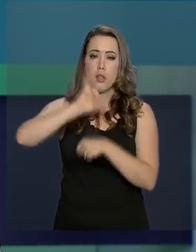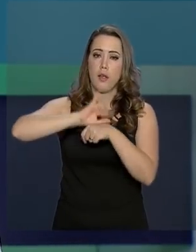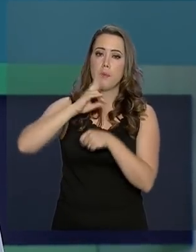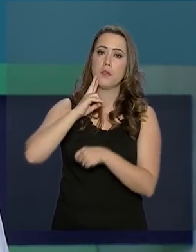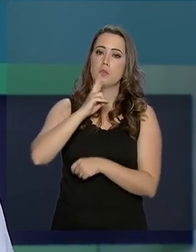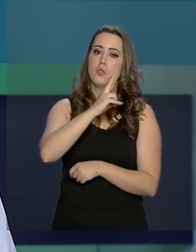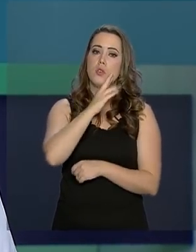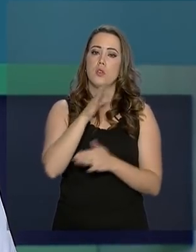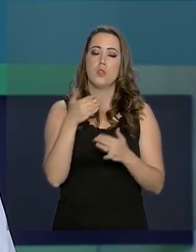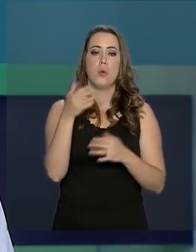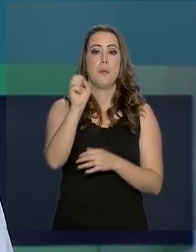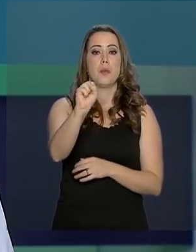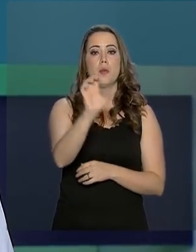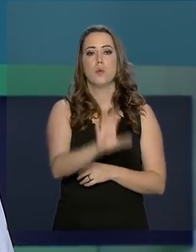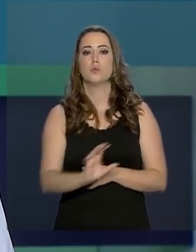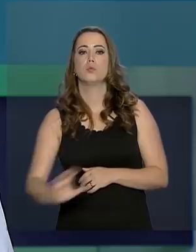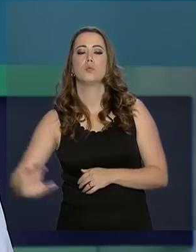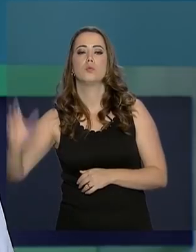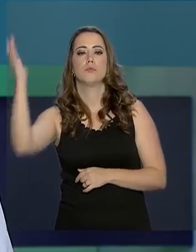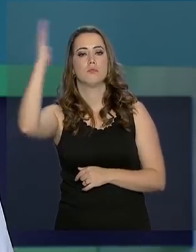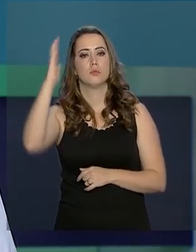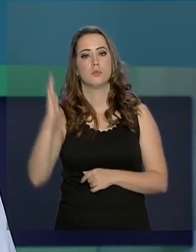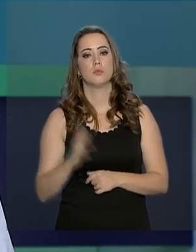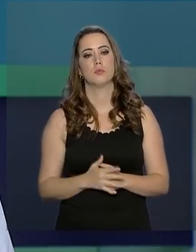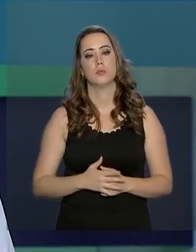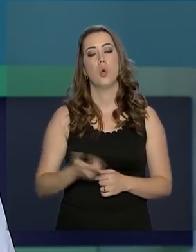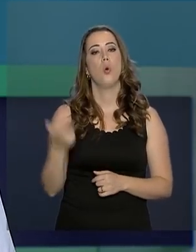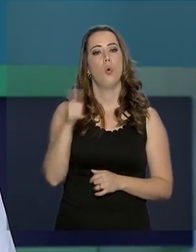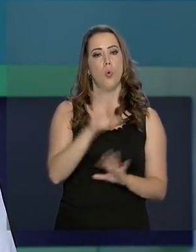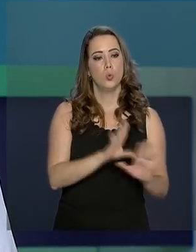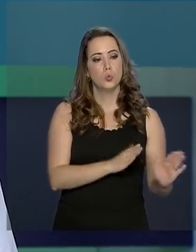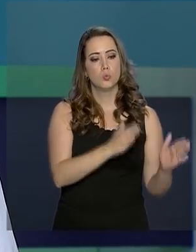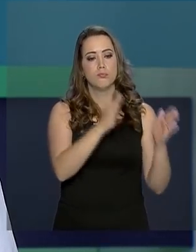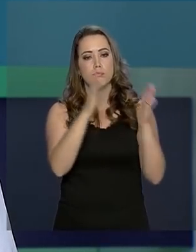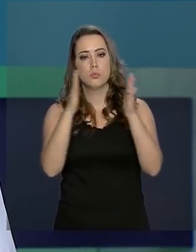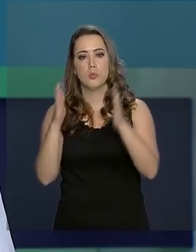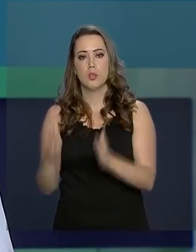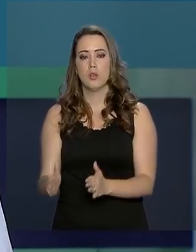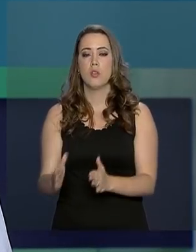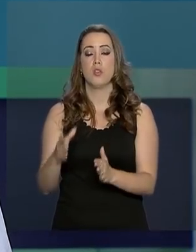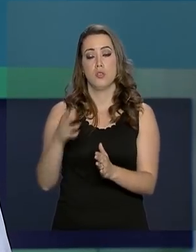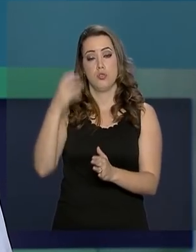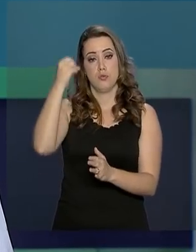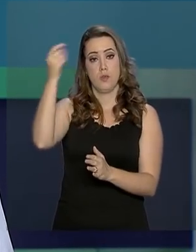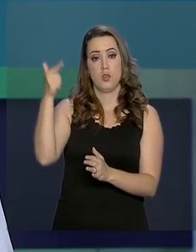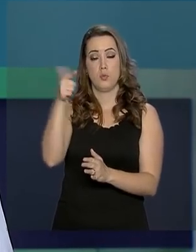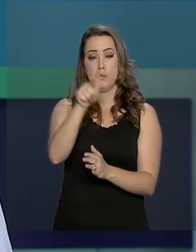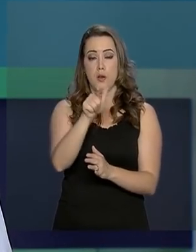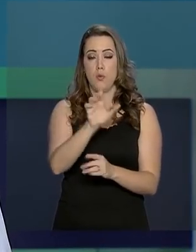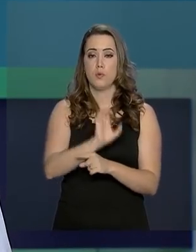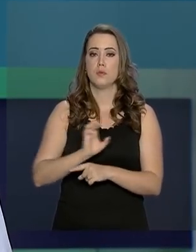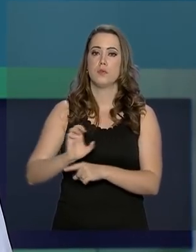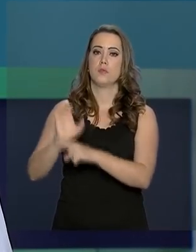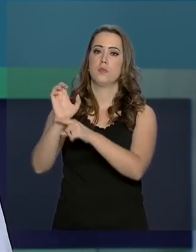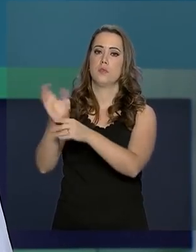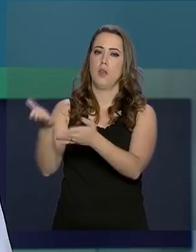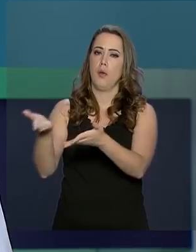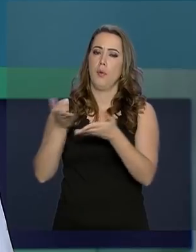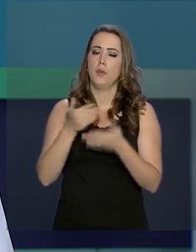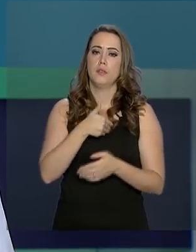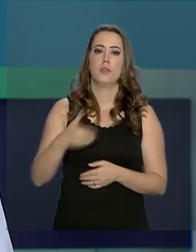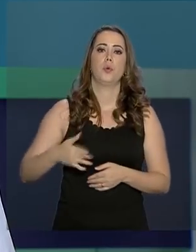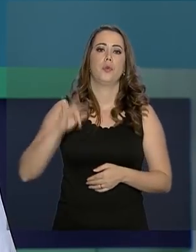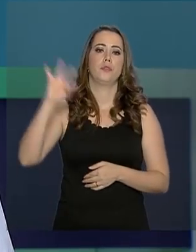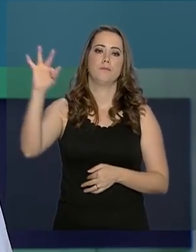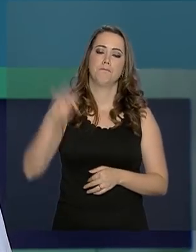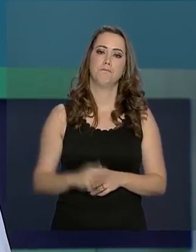capital de Roraima, para oito cidades brasileiras. É mais uma etapa do processo de interiorização da operação acolhida do governo